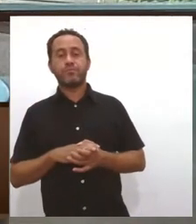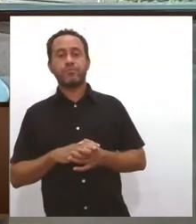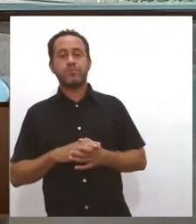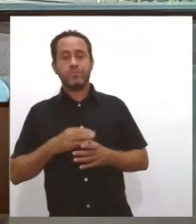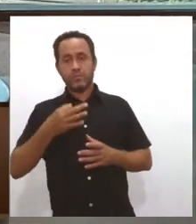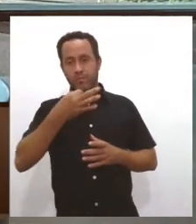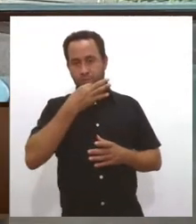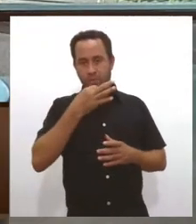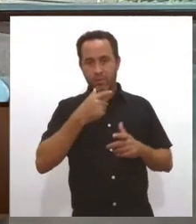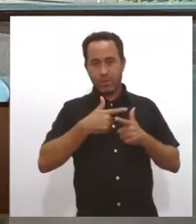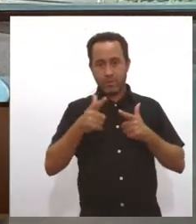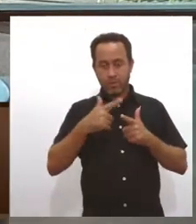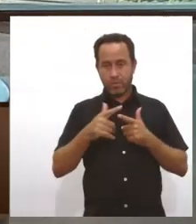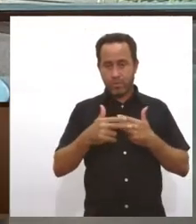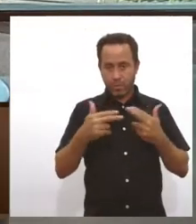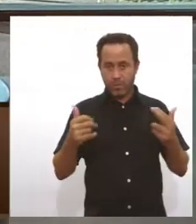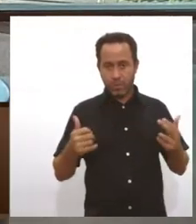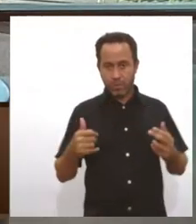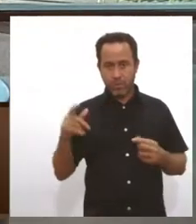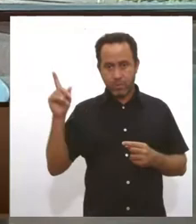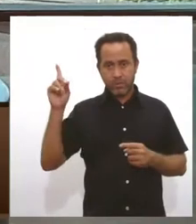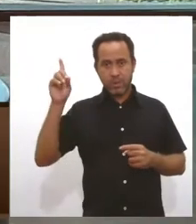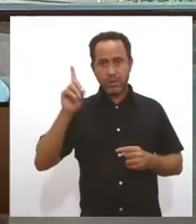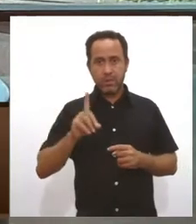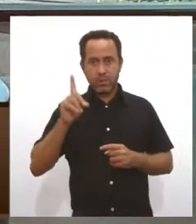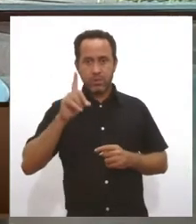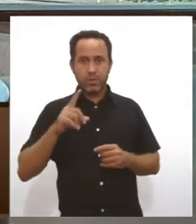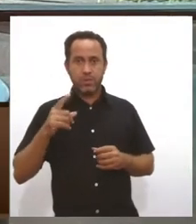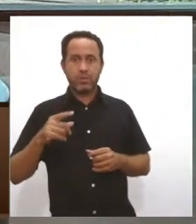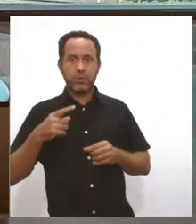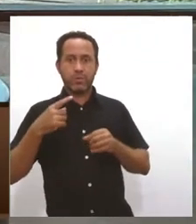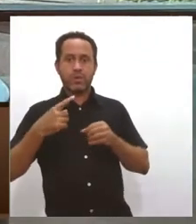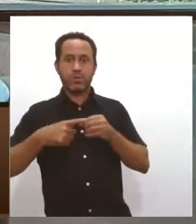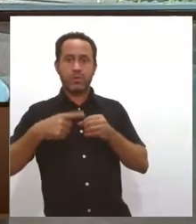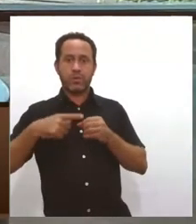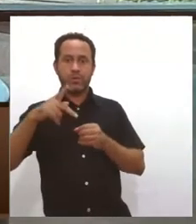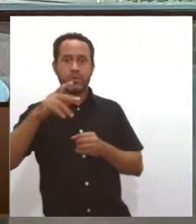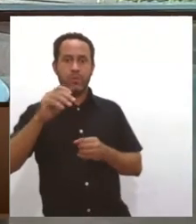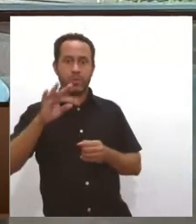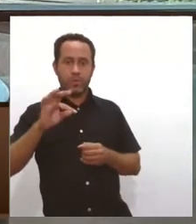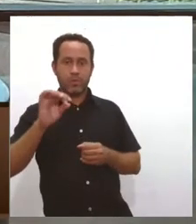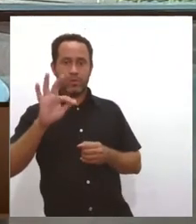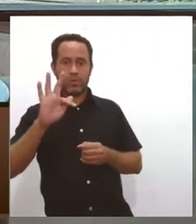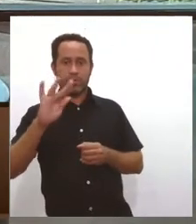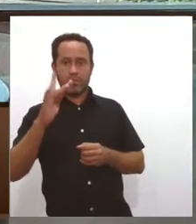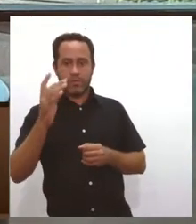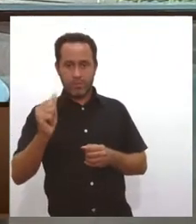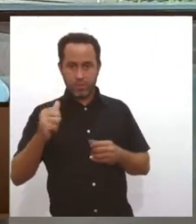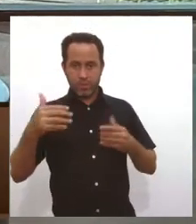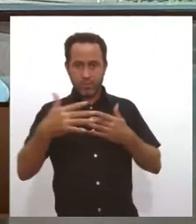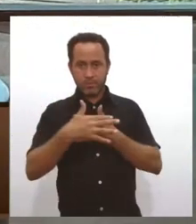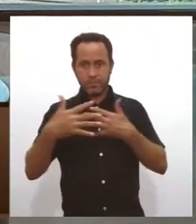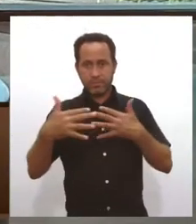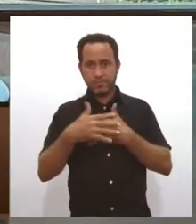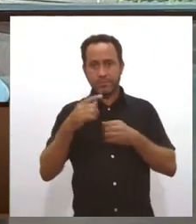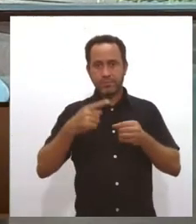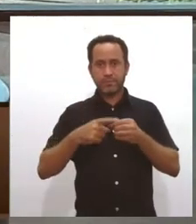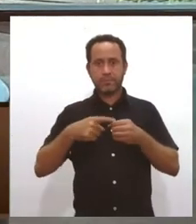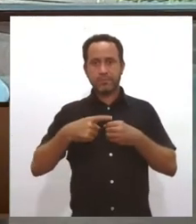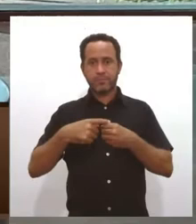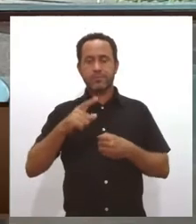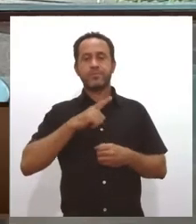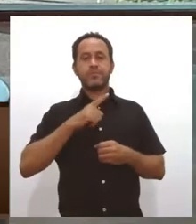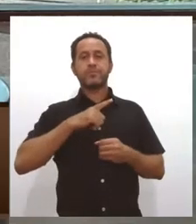o caso da senhora ter participado do plano diretor lá da cidade de Porto da Folha, né? E nós sabemos que seja de poucas cidades, poucos municípios têm plano